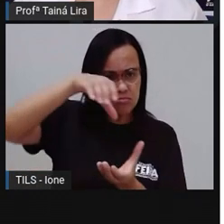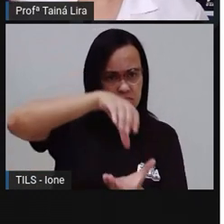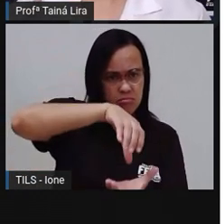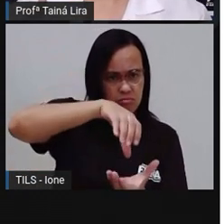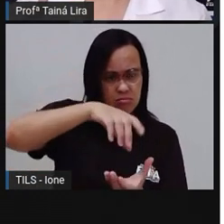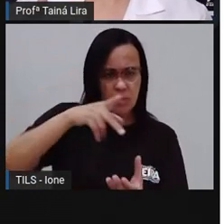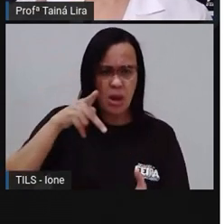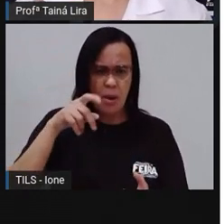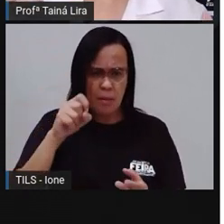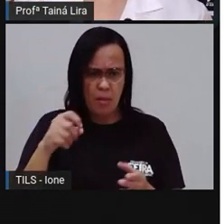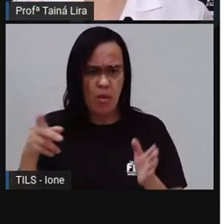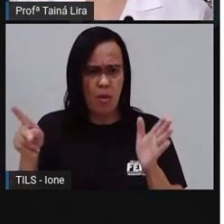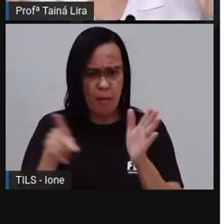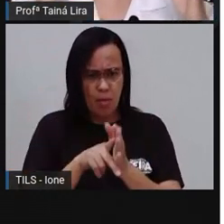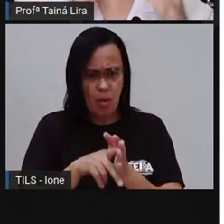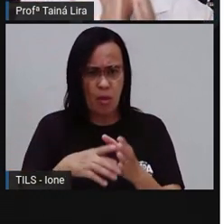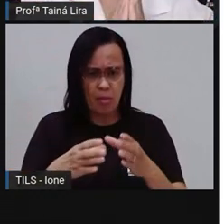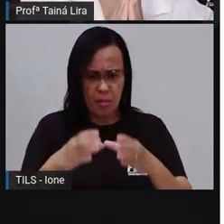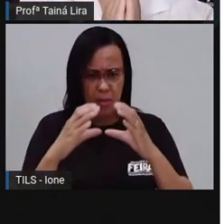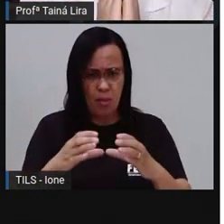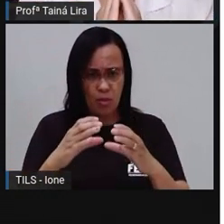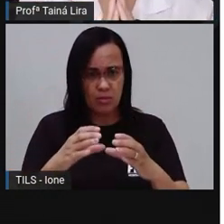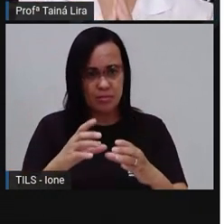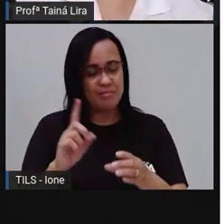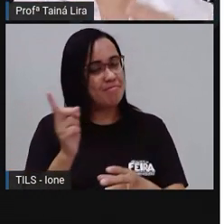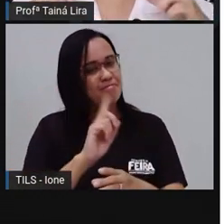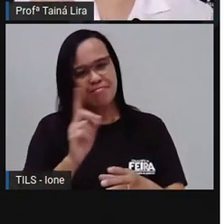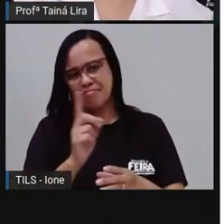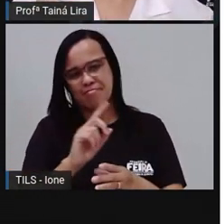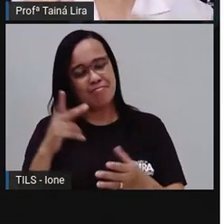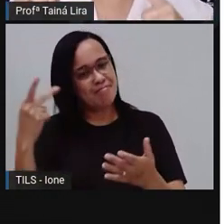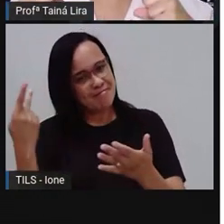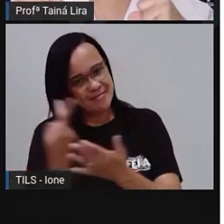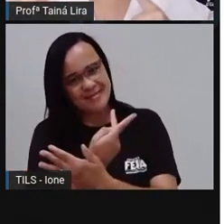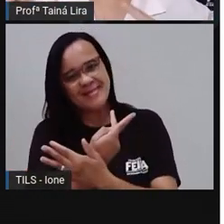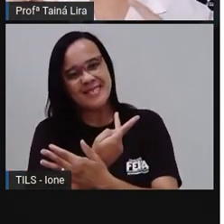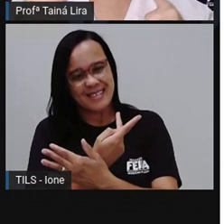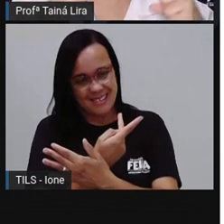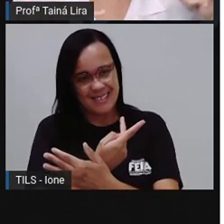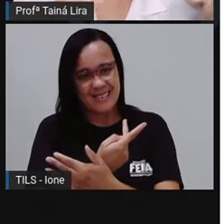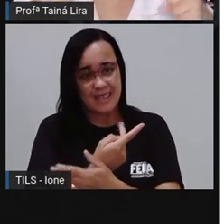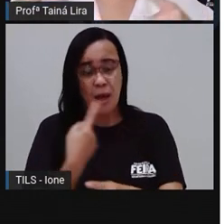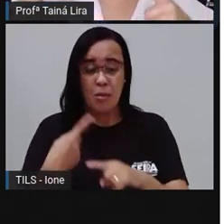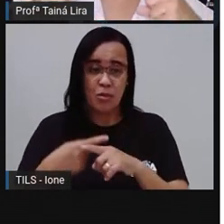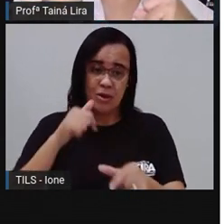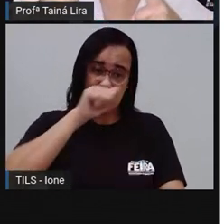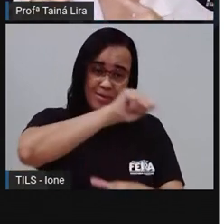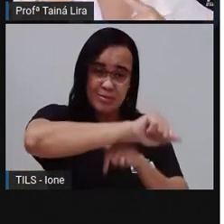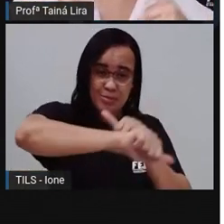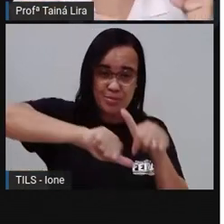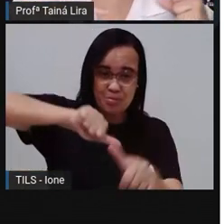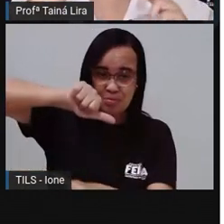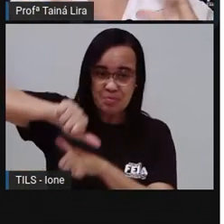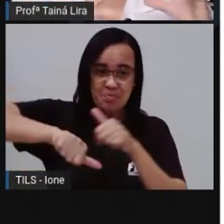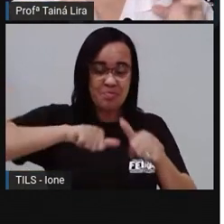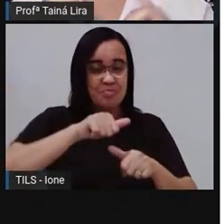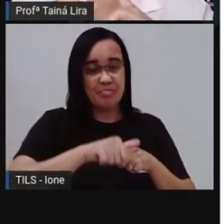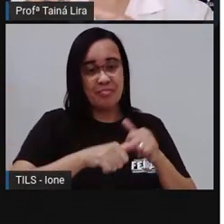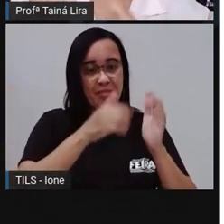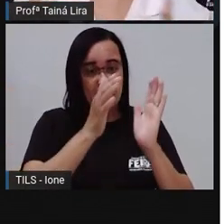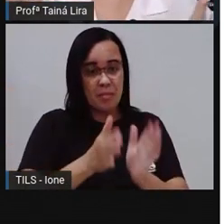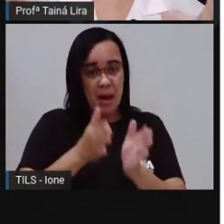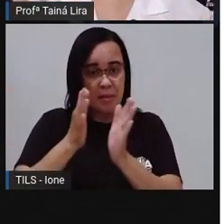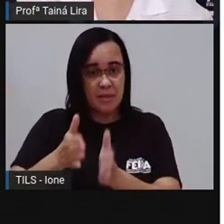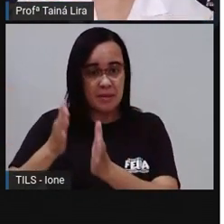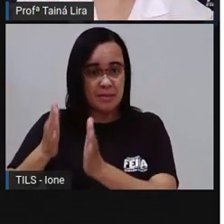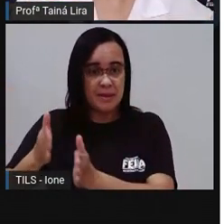Não? Meu Deus, eu errei de novo. Verdade. Então, ó, eu troquei ali a ordem, né? No modo de fazer, troquei